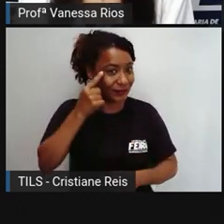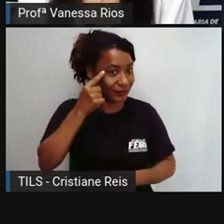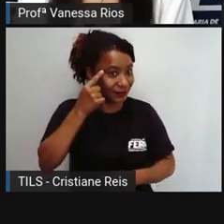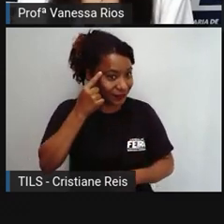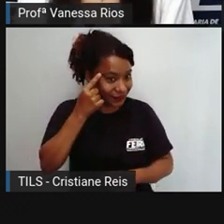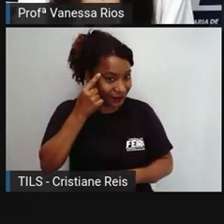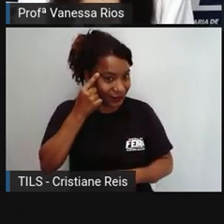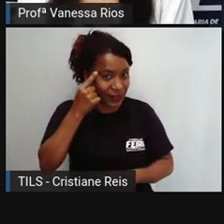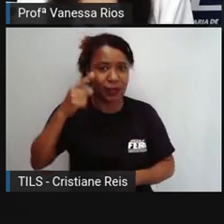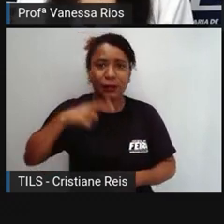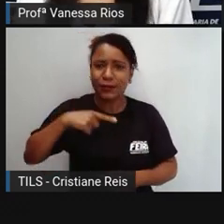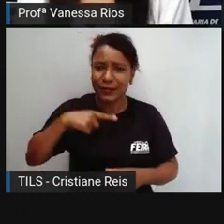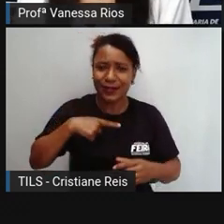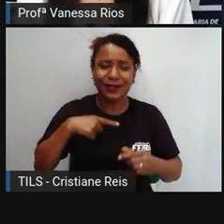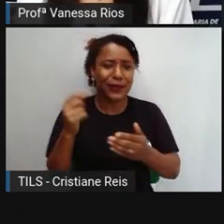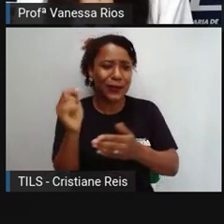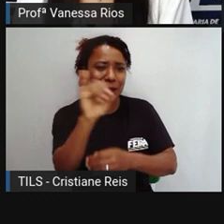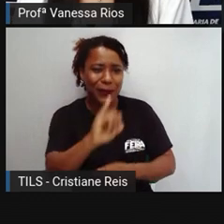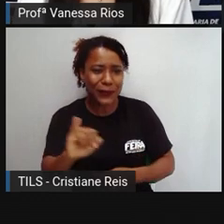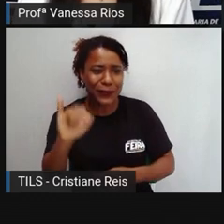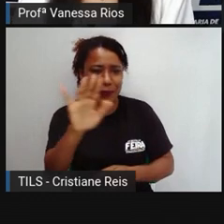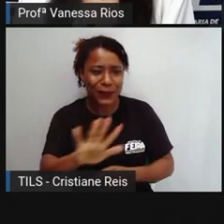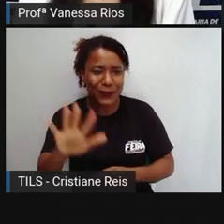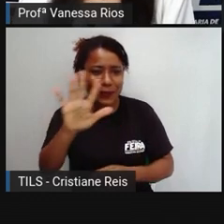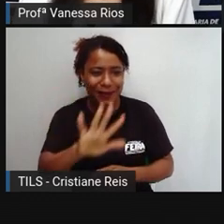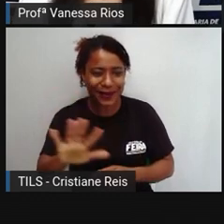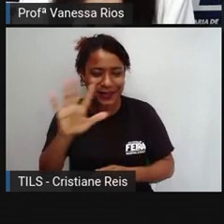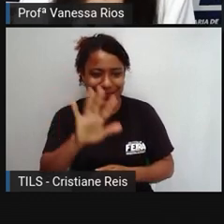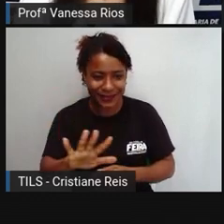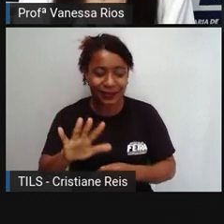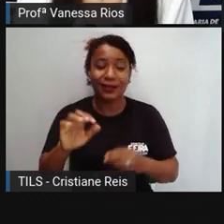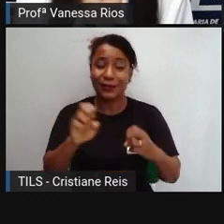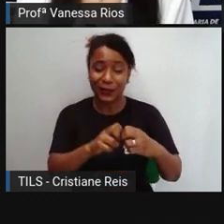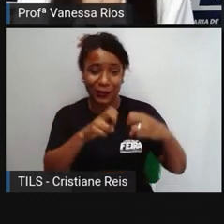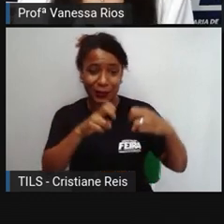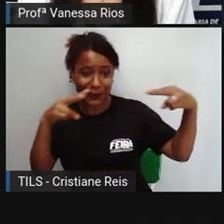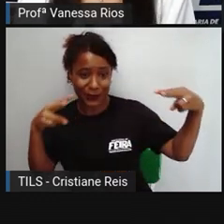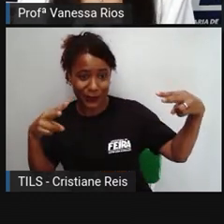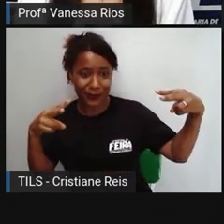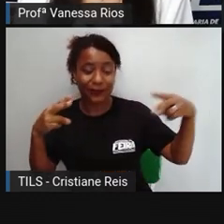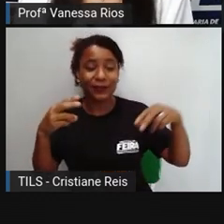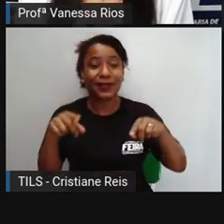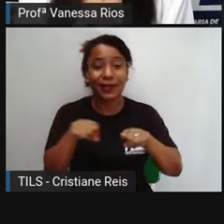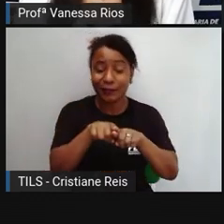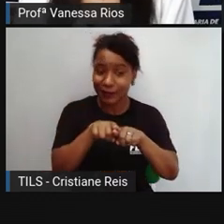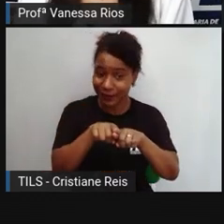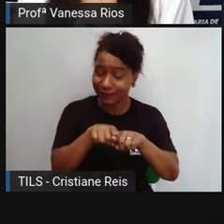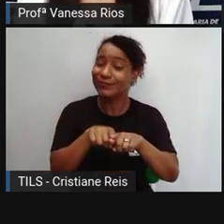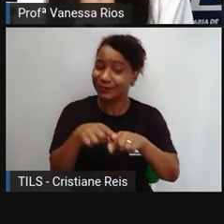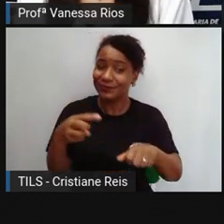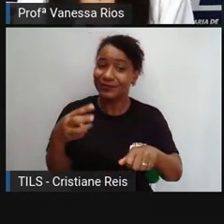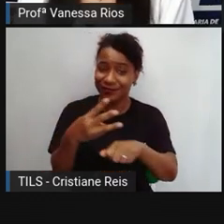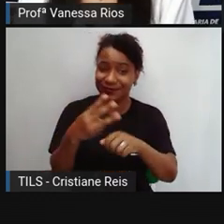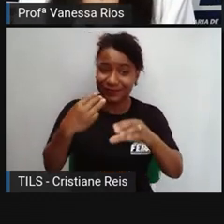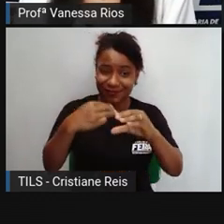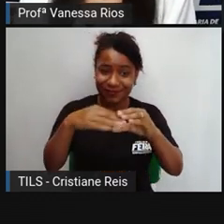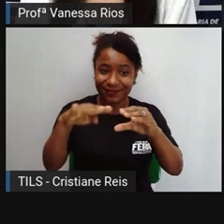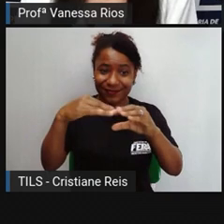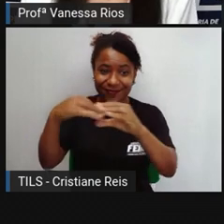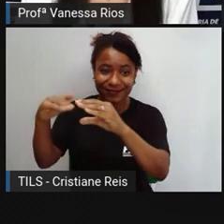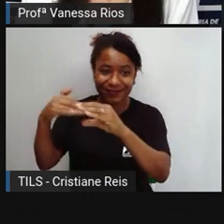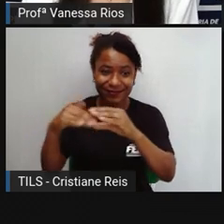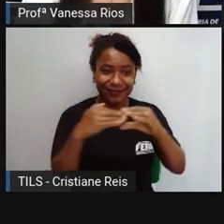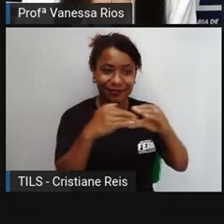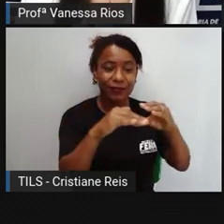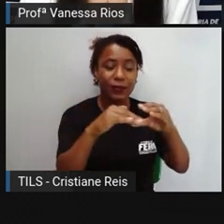usados em mensagens eletrônicas e páginas web, cujo uso está se popularizando para além